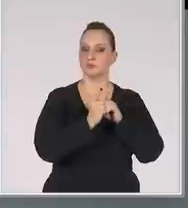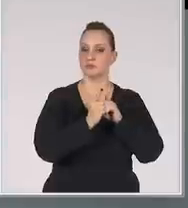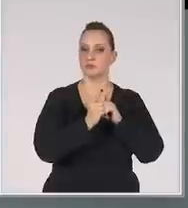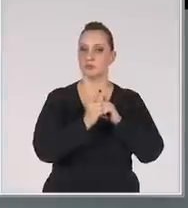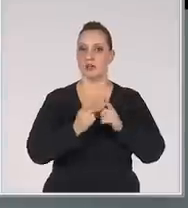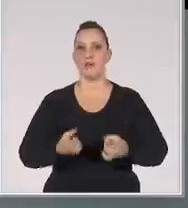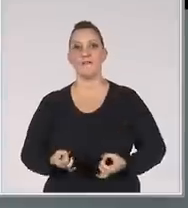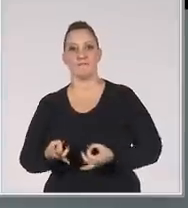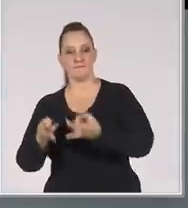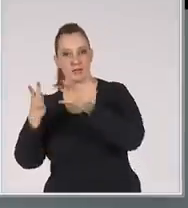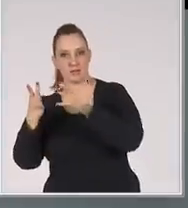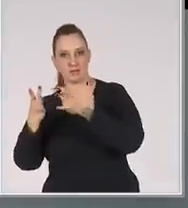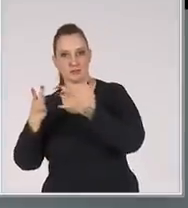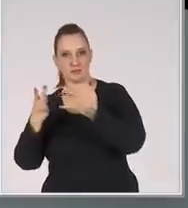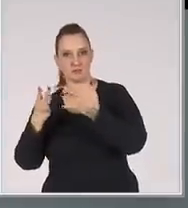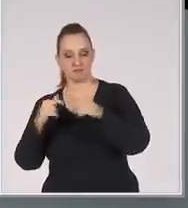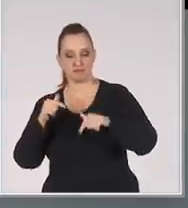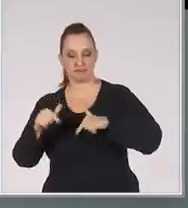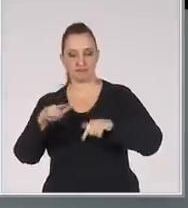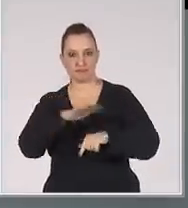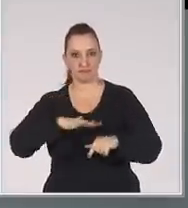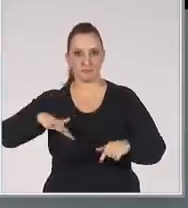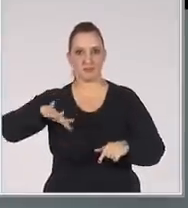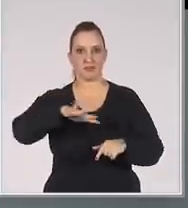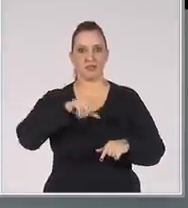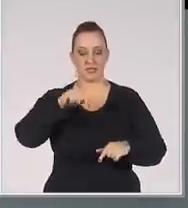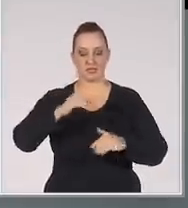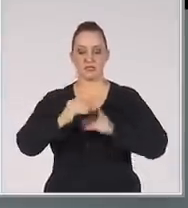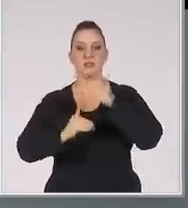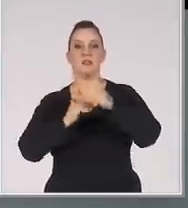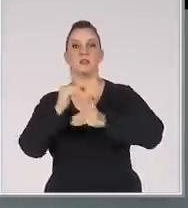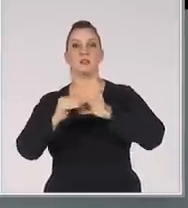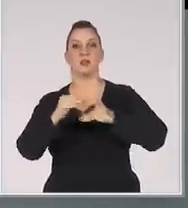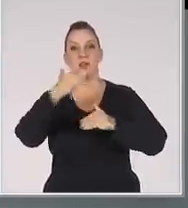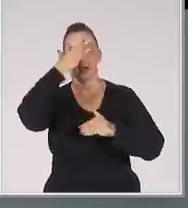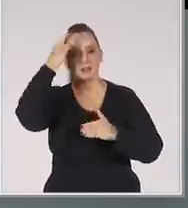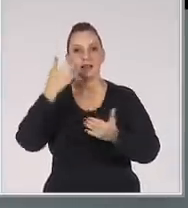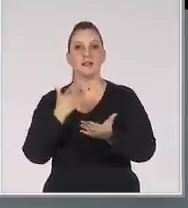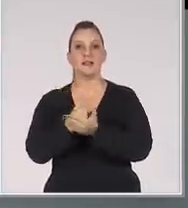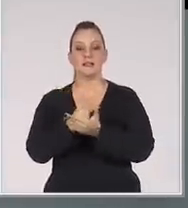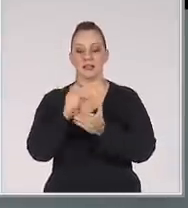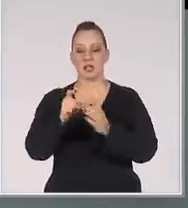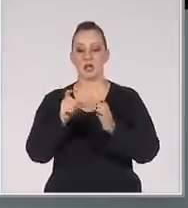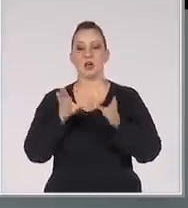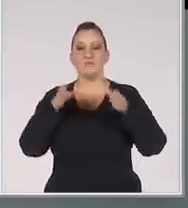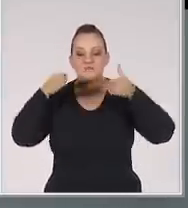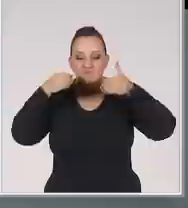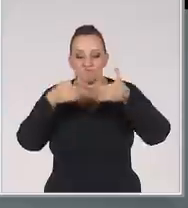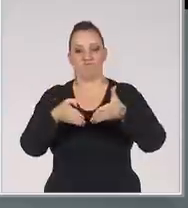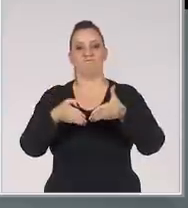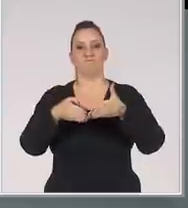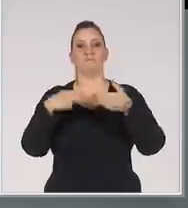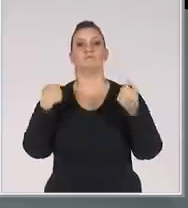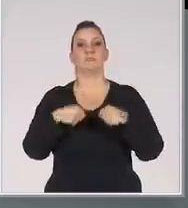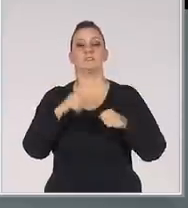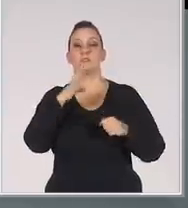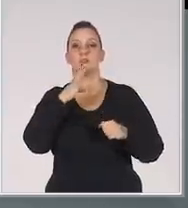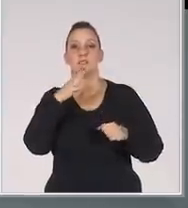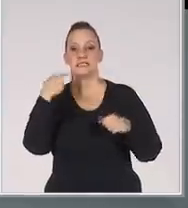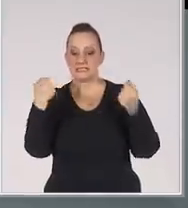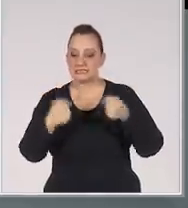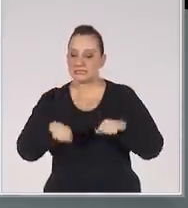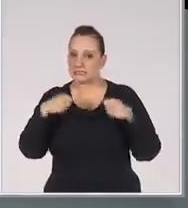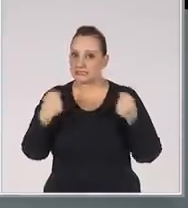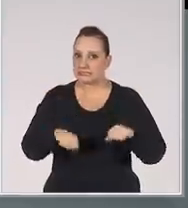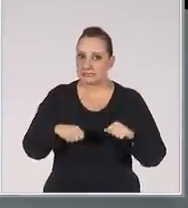Vendedor Mercado Nesse processo O cliente é a figura central É preciso conhecer as